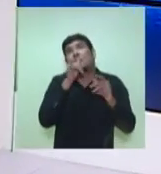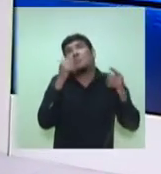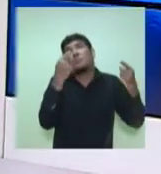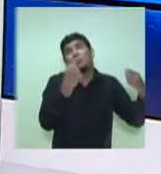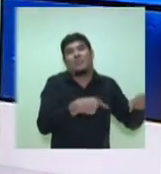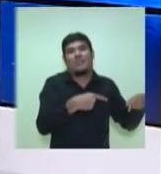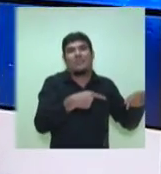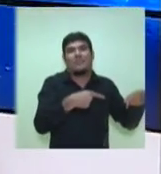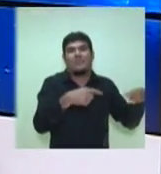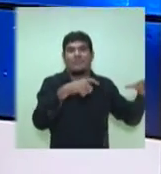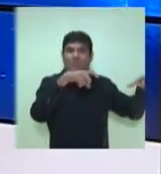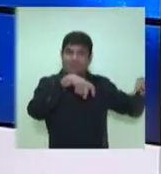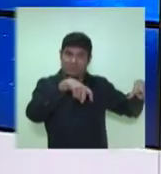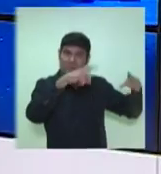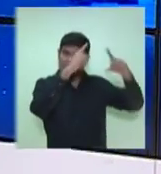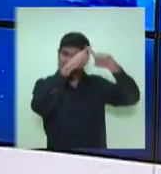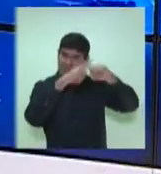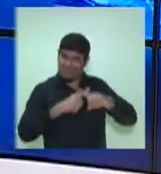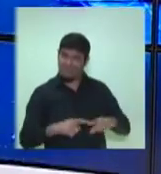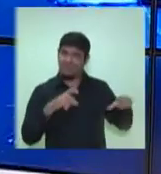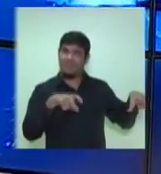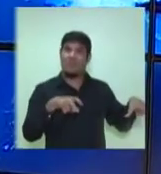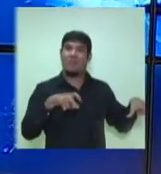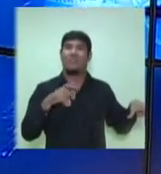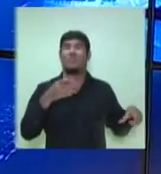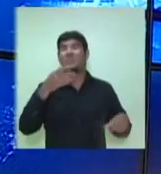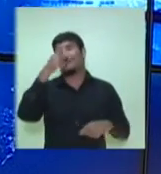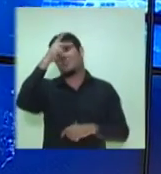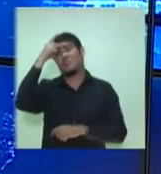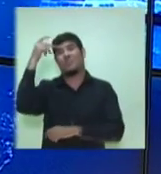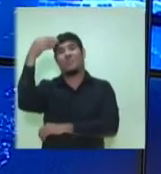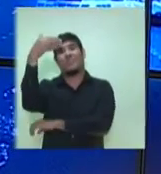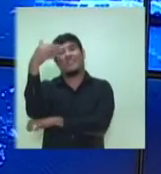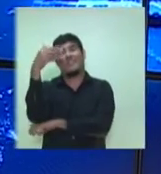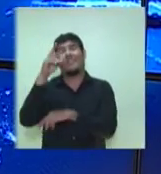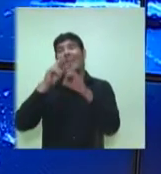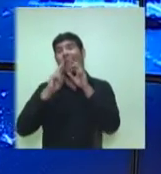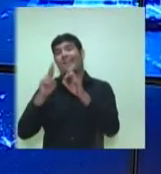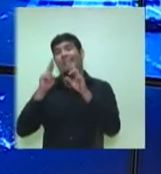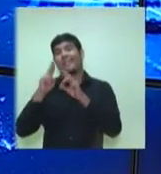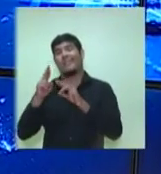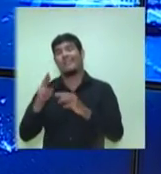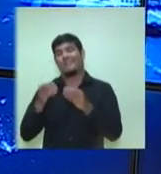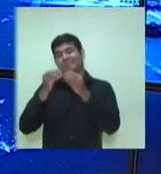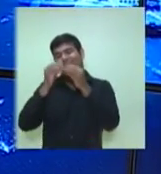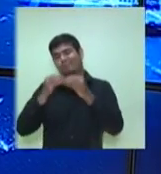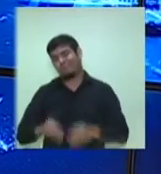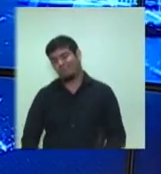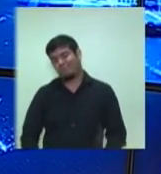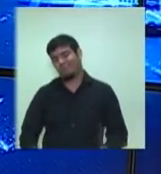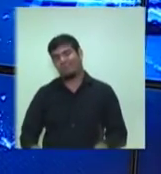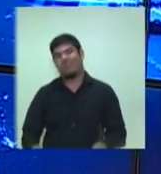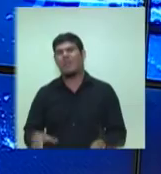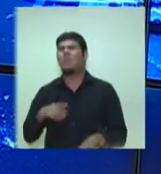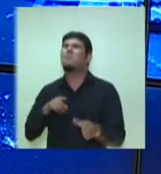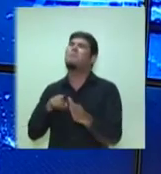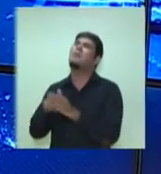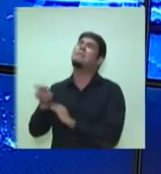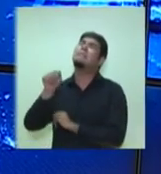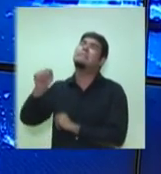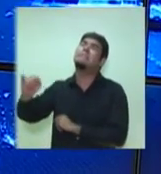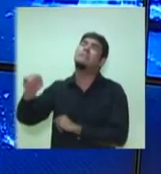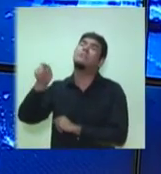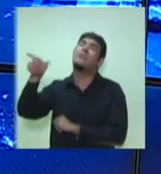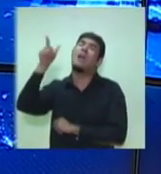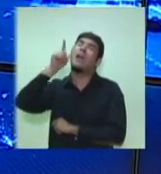donos de hotéis reclamam prejuízos. Então, gostaria de saber o que o senhor projeta na sua administração, caso for eleito